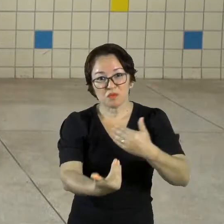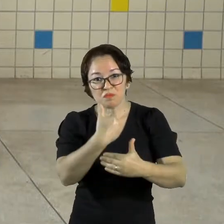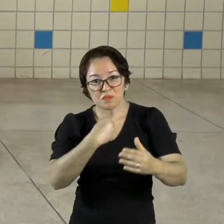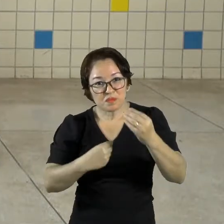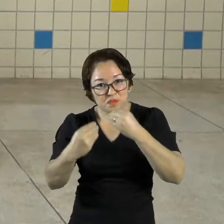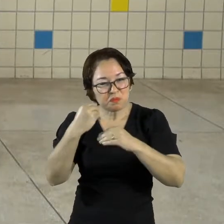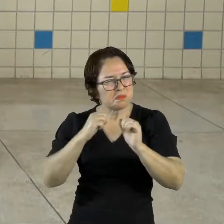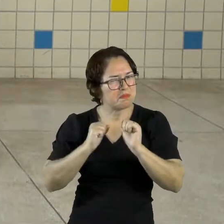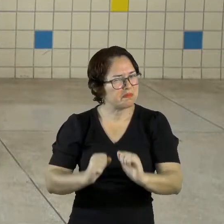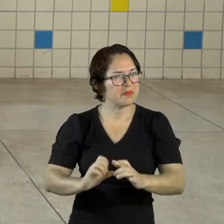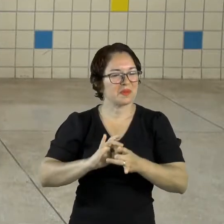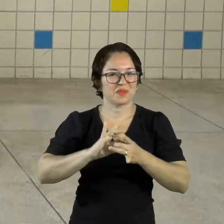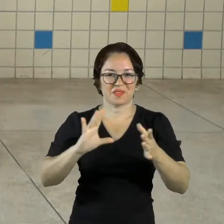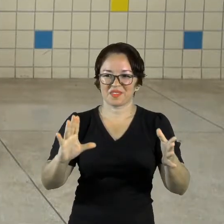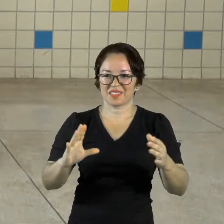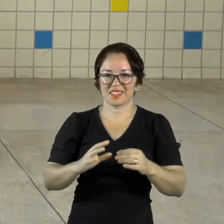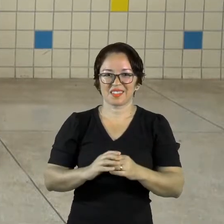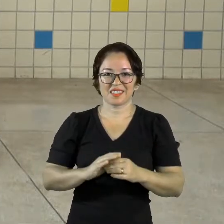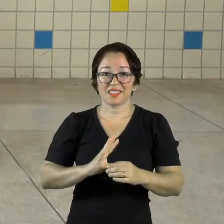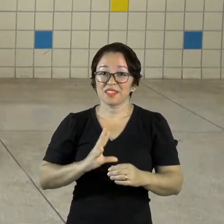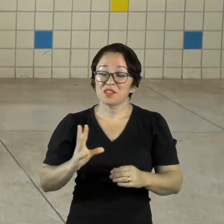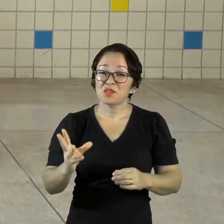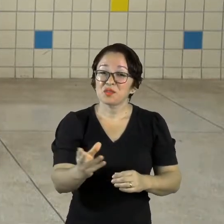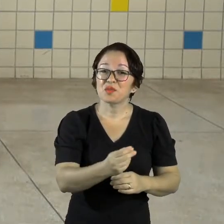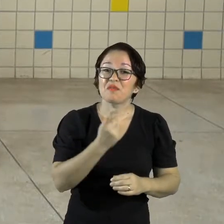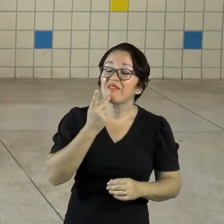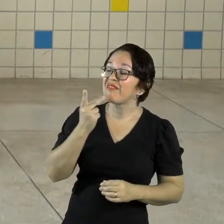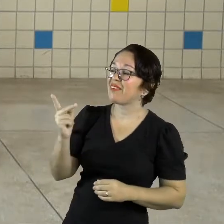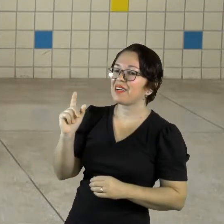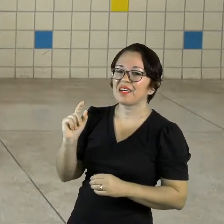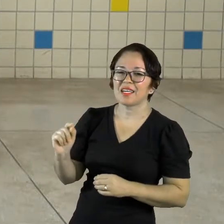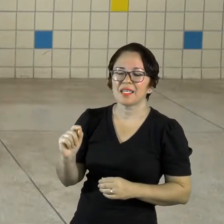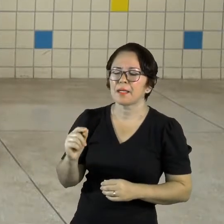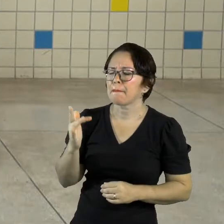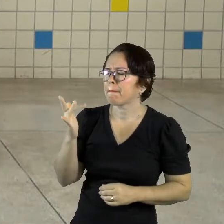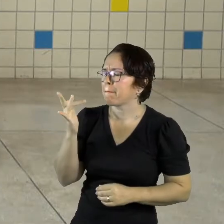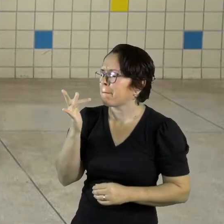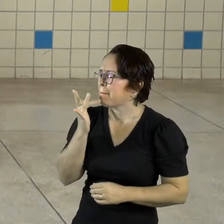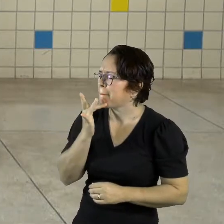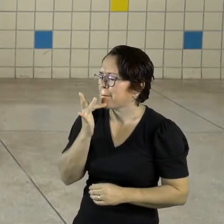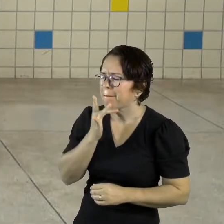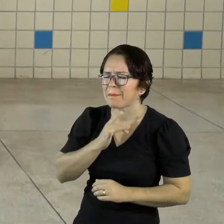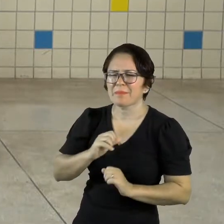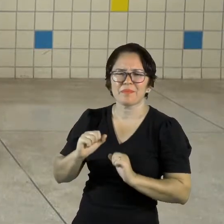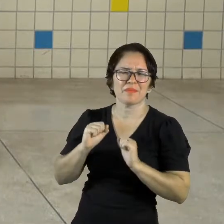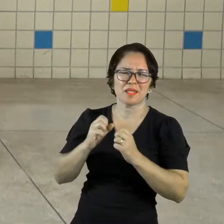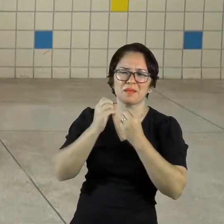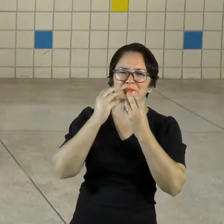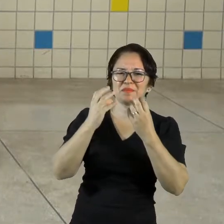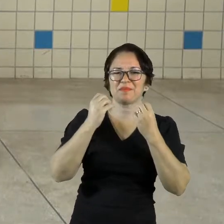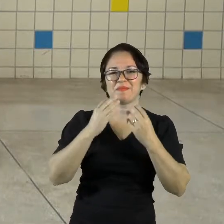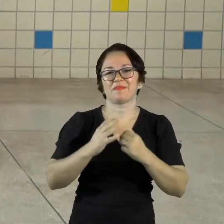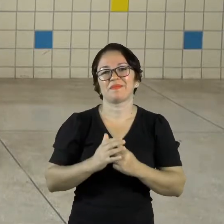E eles, em um socorro, falaram Hum, que delícia!